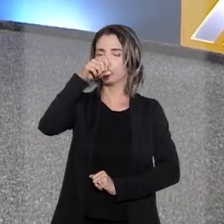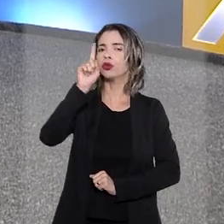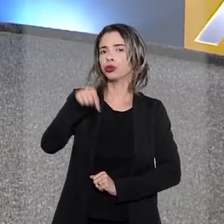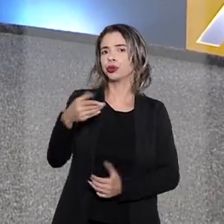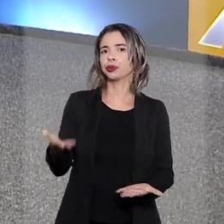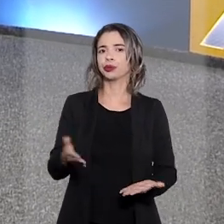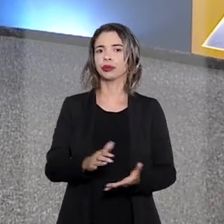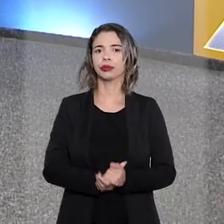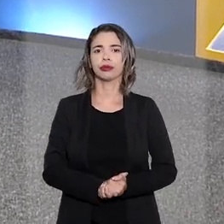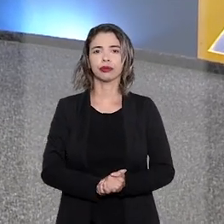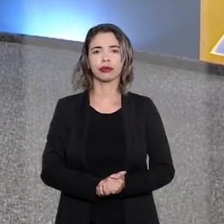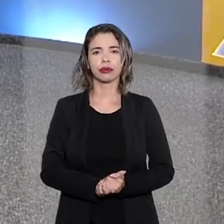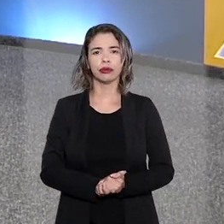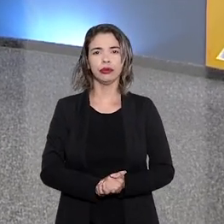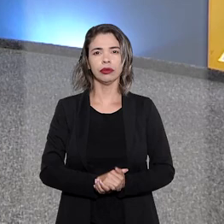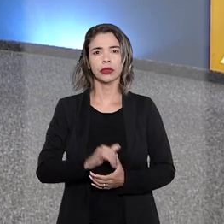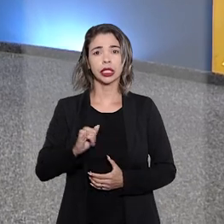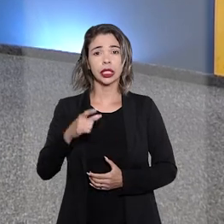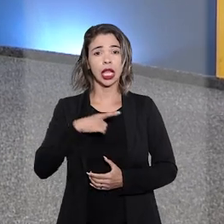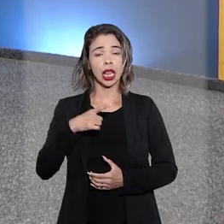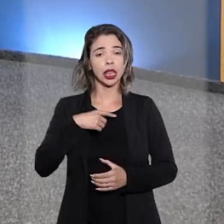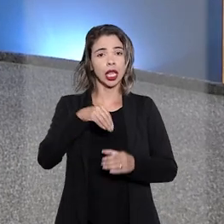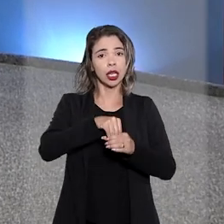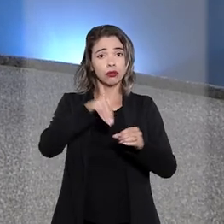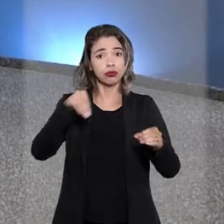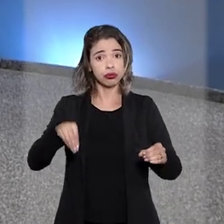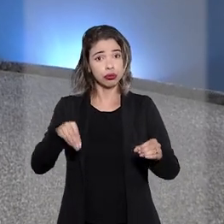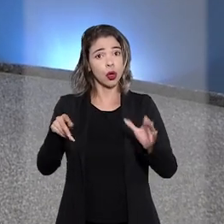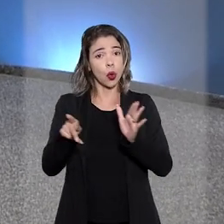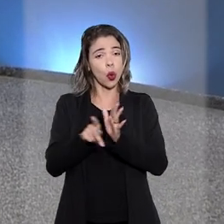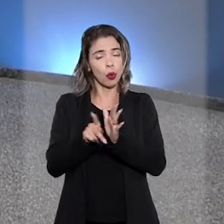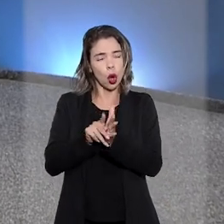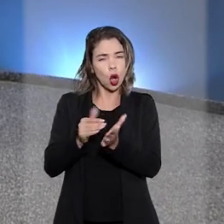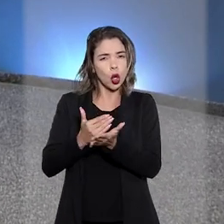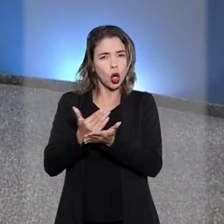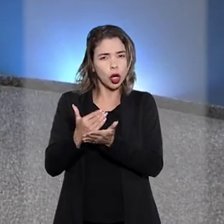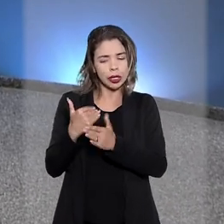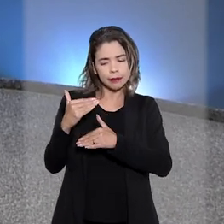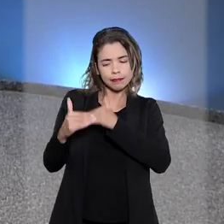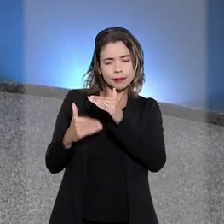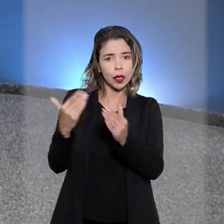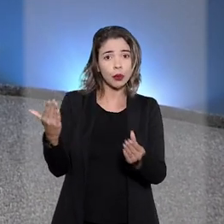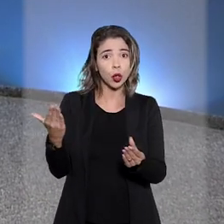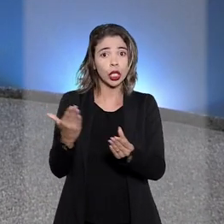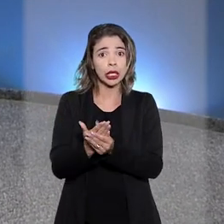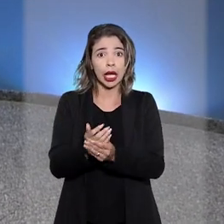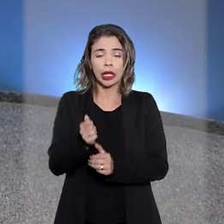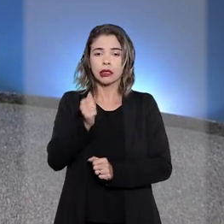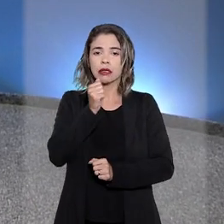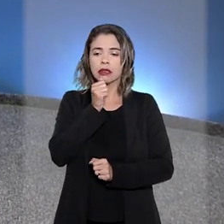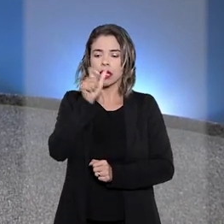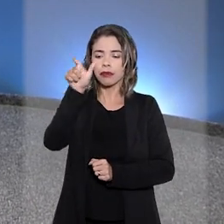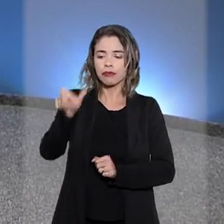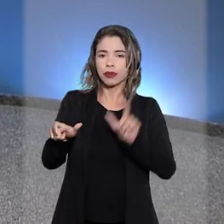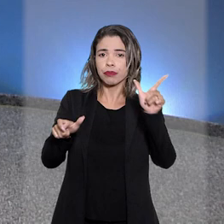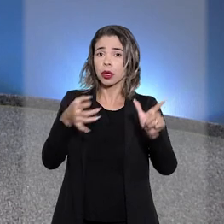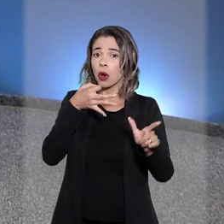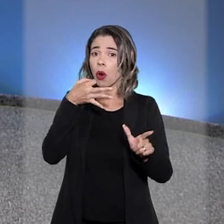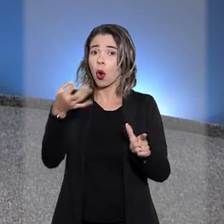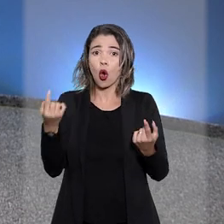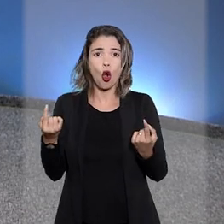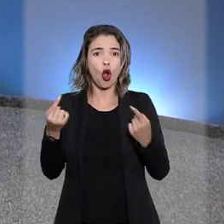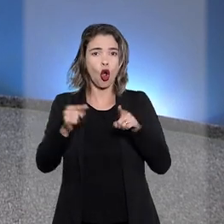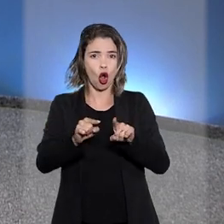exclusão de elites com sorte passivo, ainda no início do trâmite processual, sem oposição do autor, os honorários